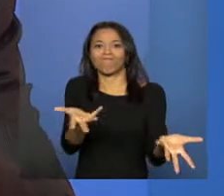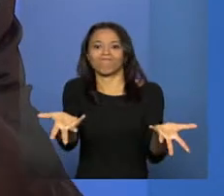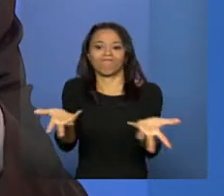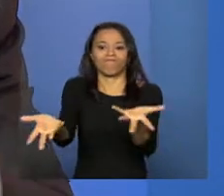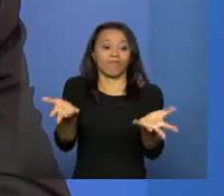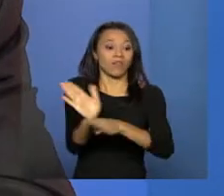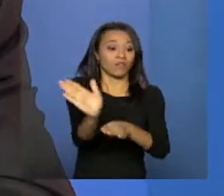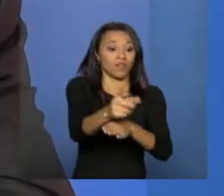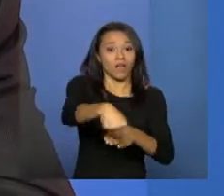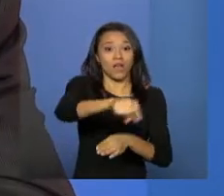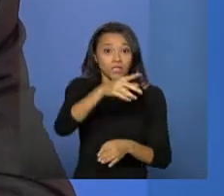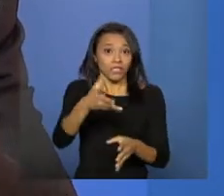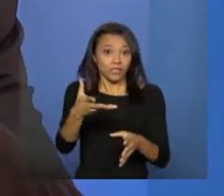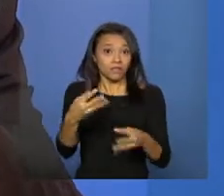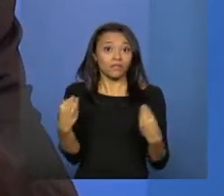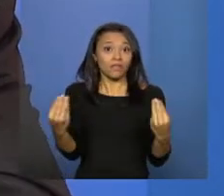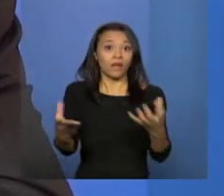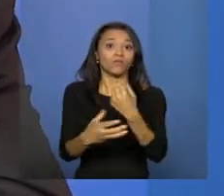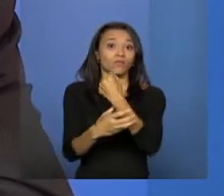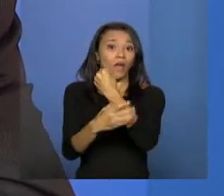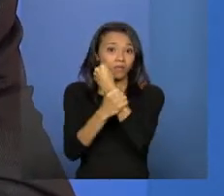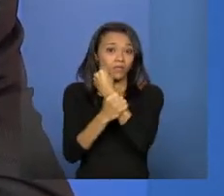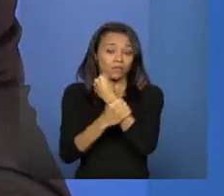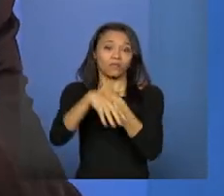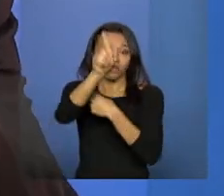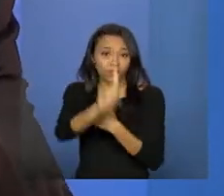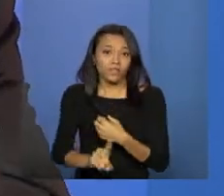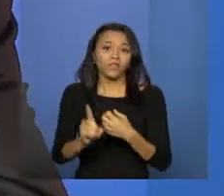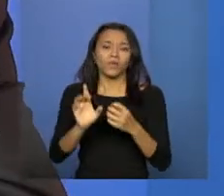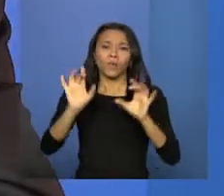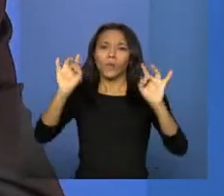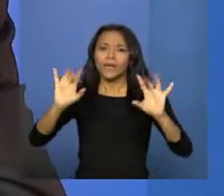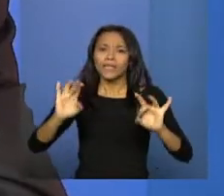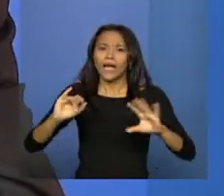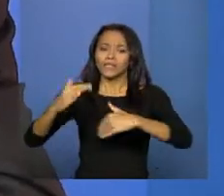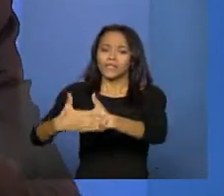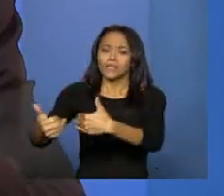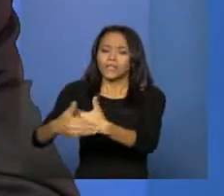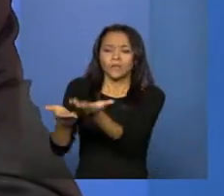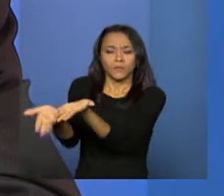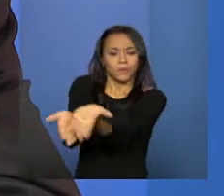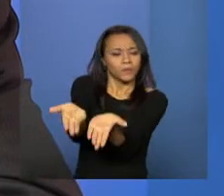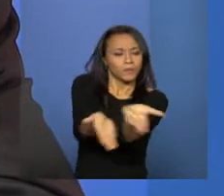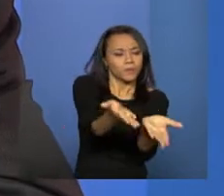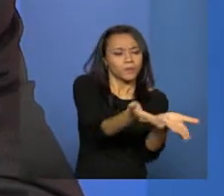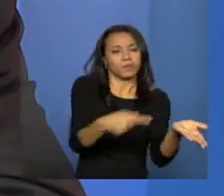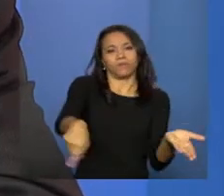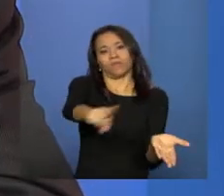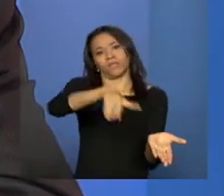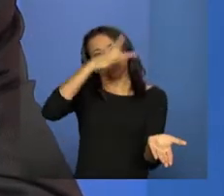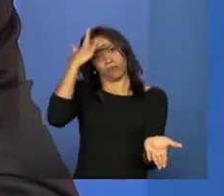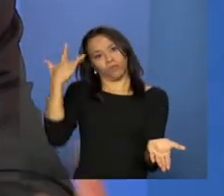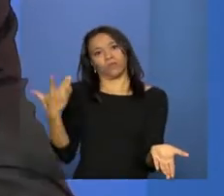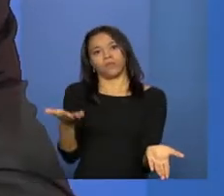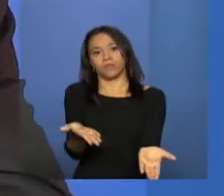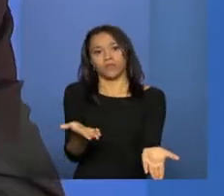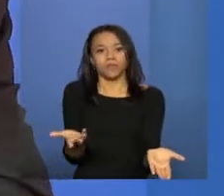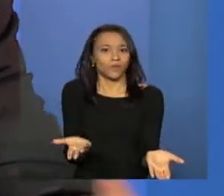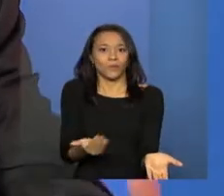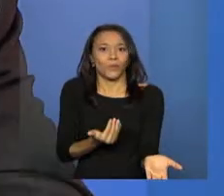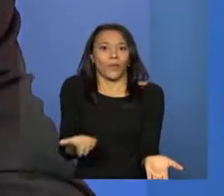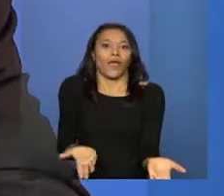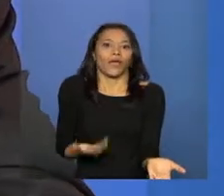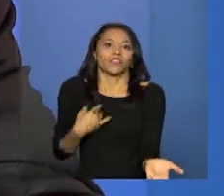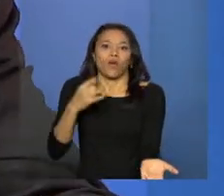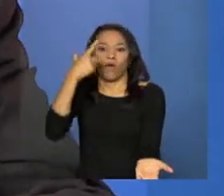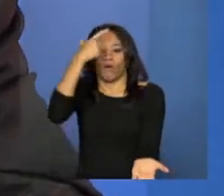pessoas tenham esse direito garantido, tenham uma acolhida com qualidade, tenham um acompanhamento com a qualidade que eles requerem. Então, não é um concurso por